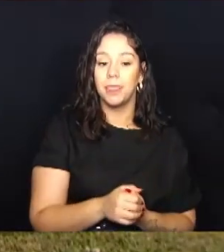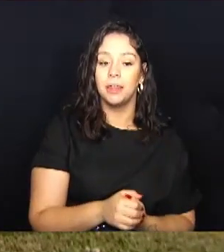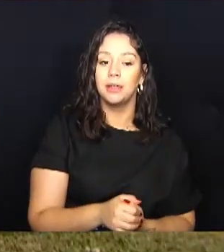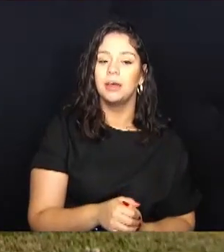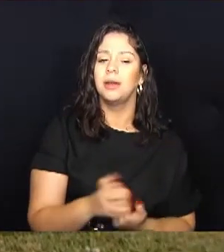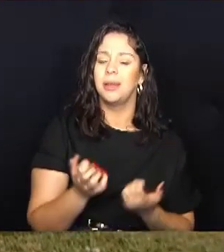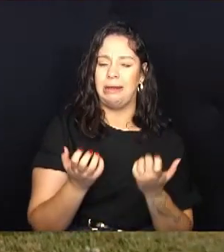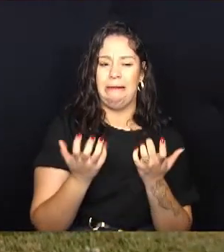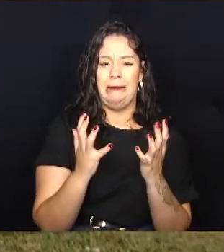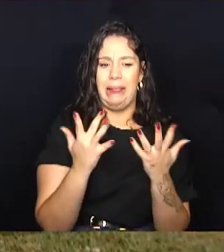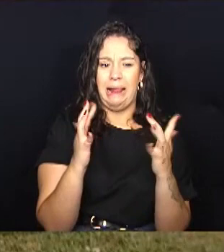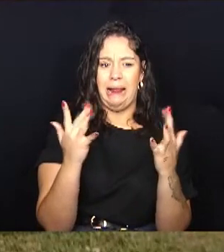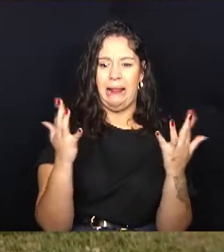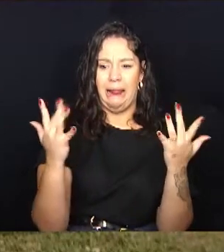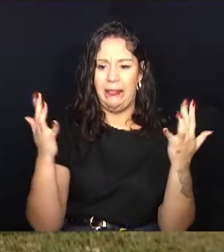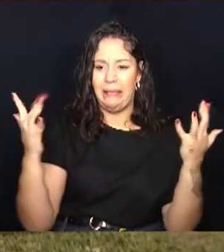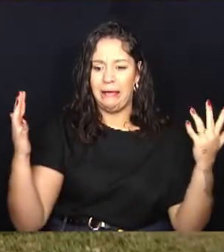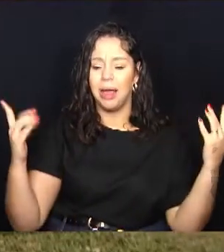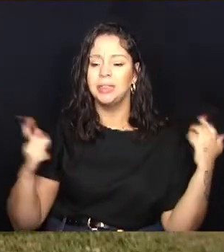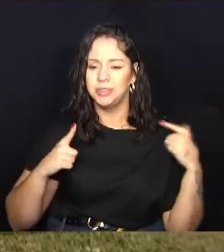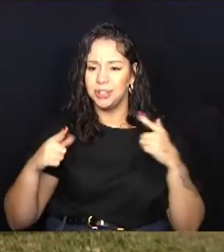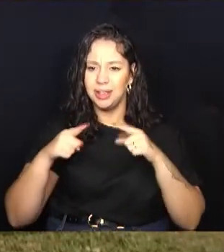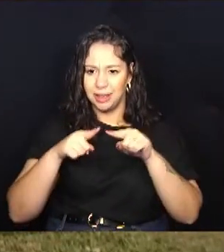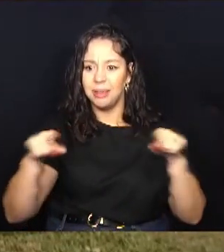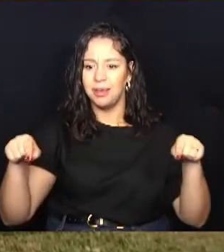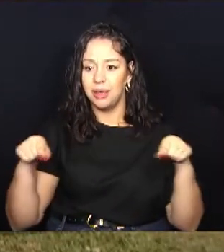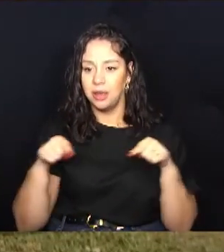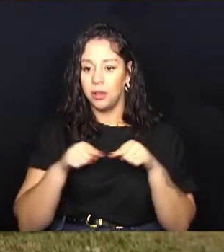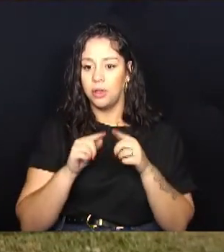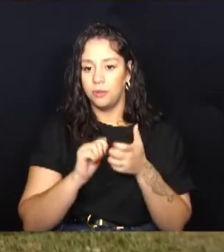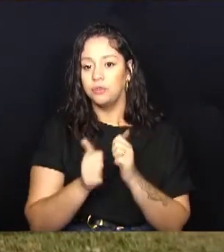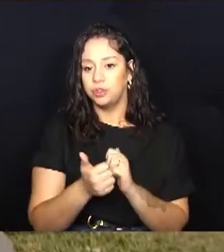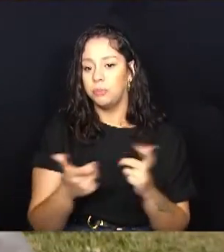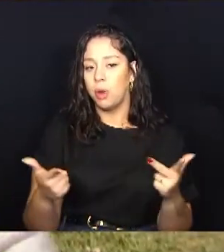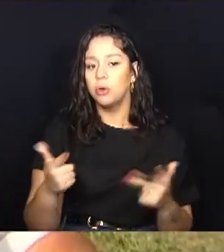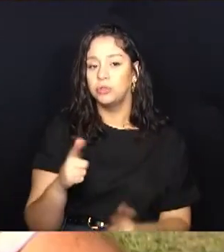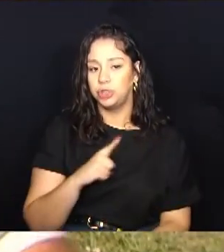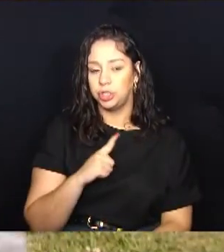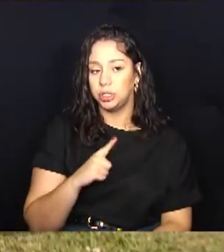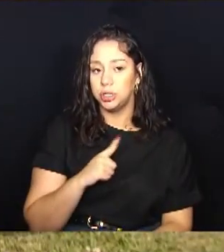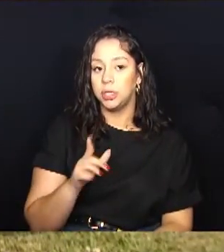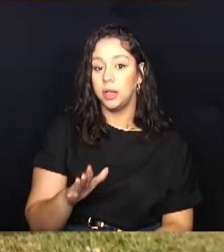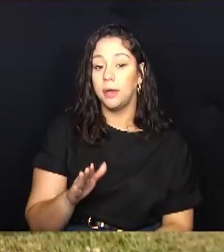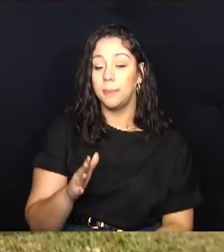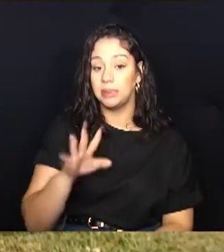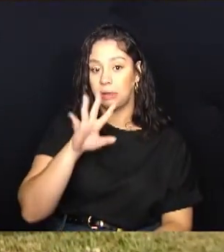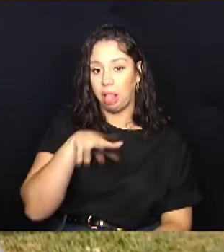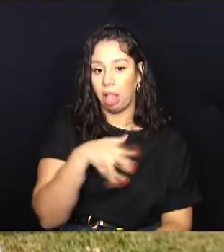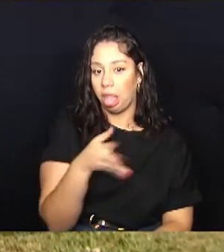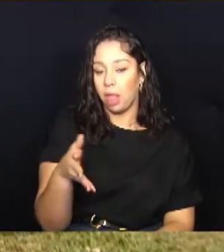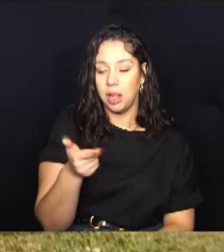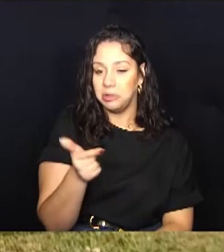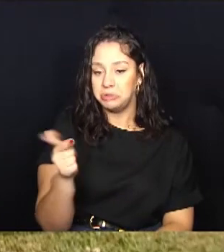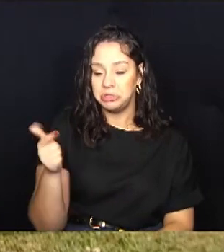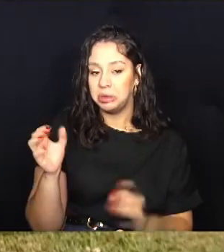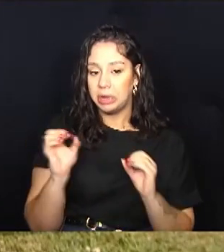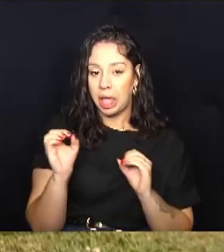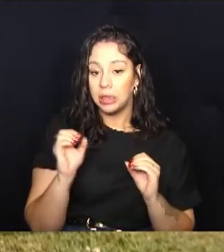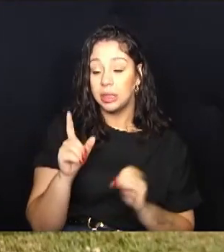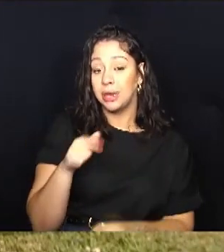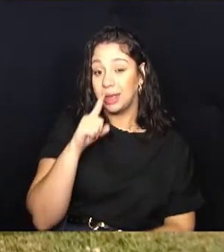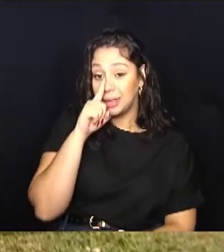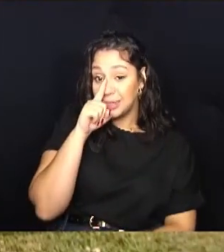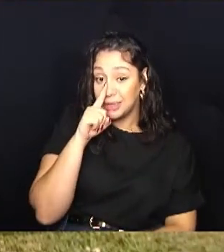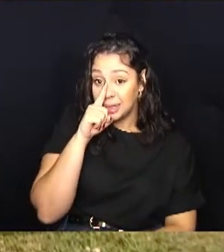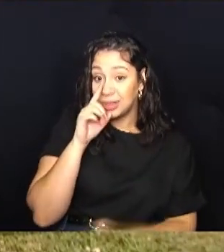mato, era muito mato. A gente tinha um campinho de futebol, a gente tinha um campinho de futebol sem tela, sem nada assim. Então o risco da gente que a gente